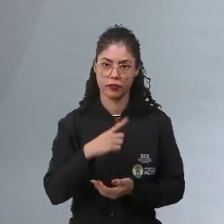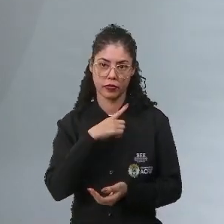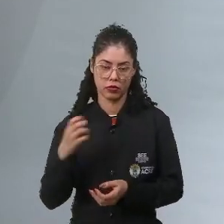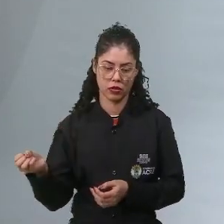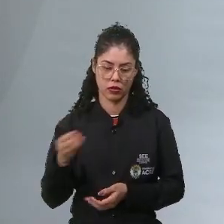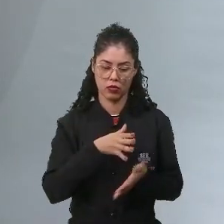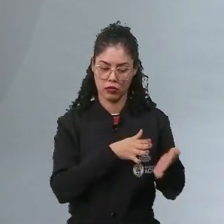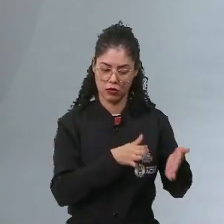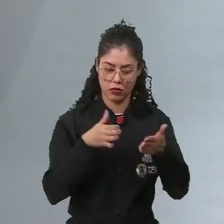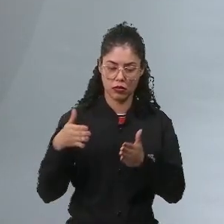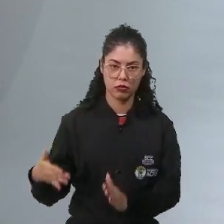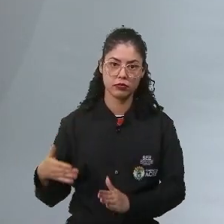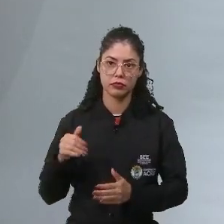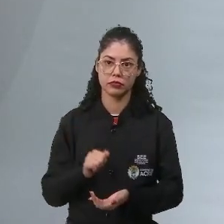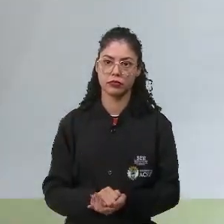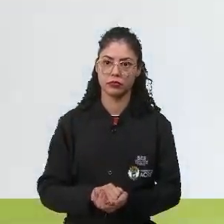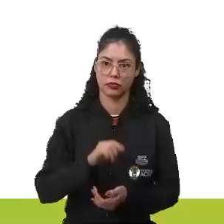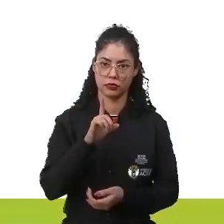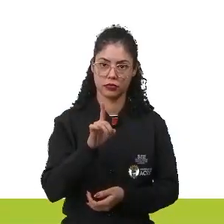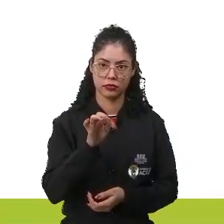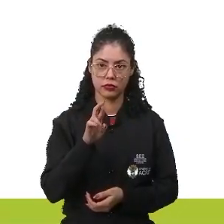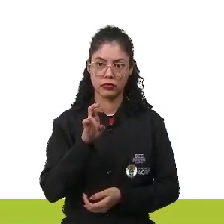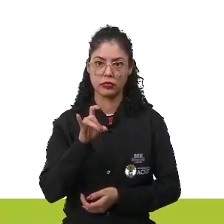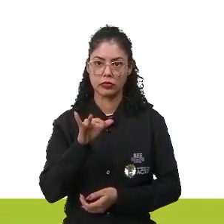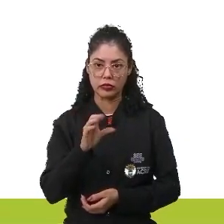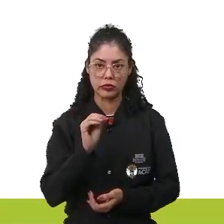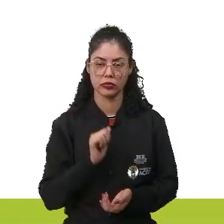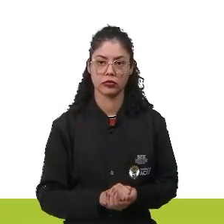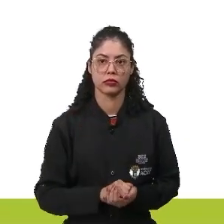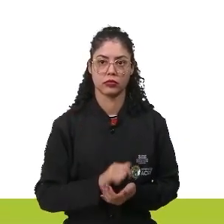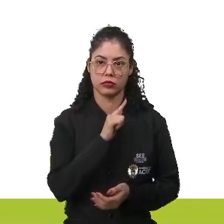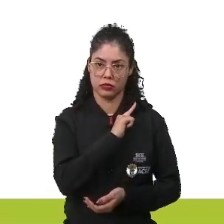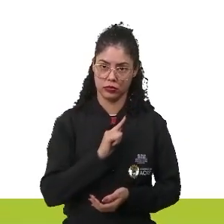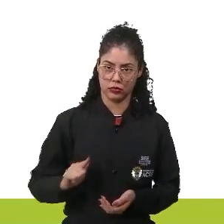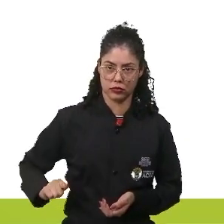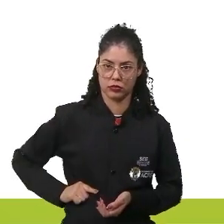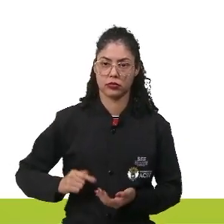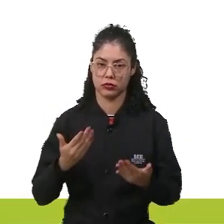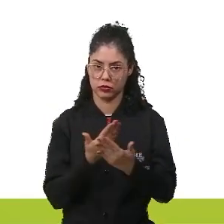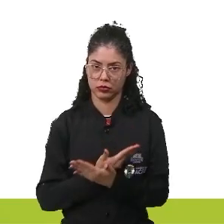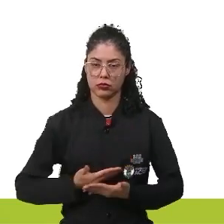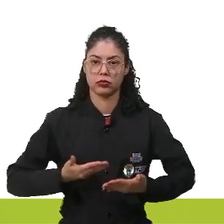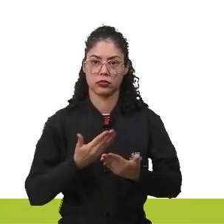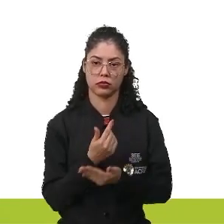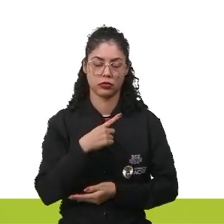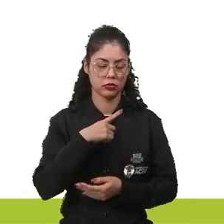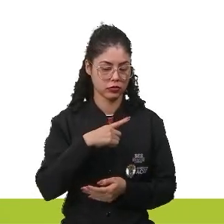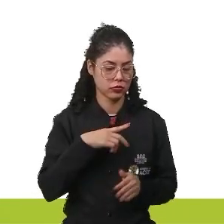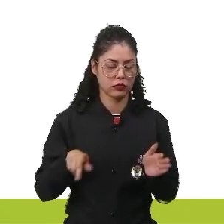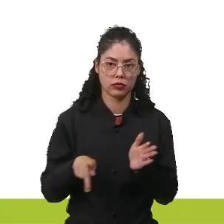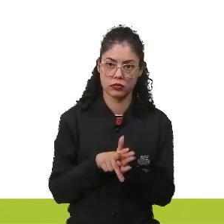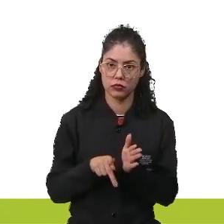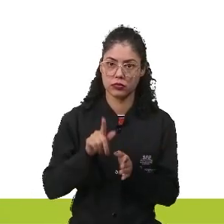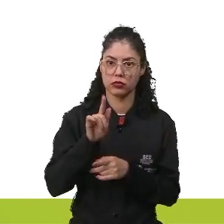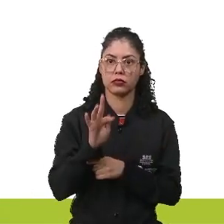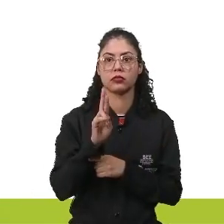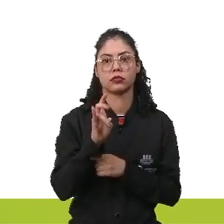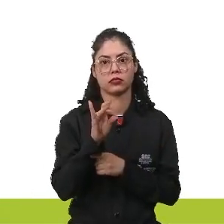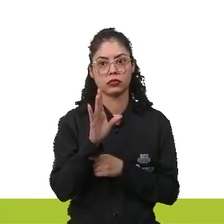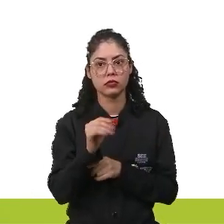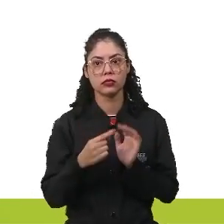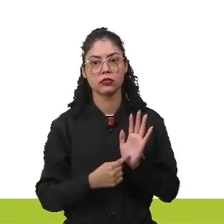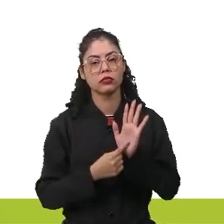uma nova fase, que seria o diretório. Aí, o diretório era um governo republicano e conservador, exercido pelos girondinos,